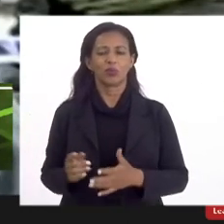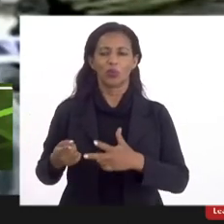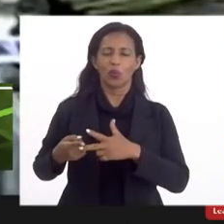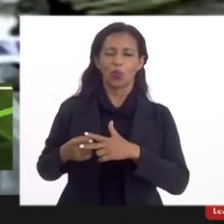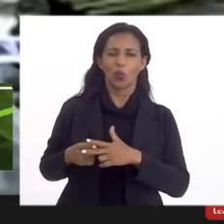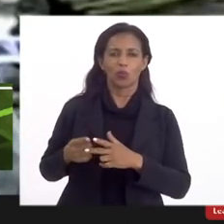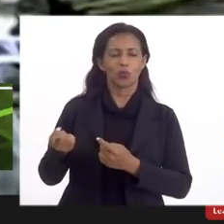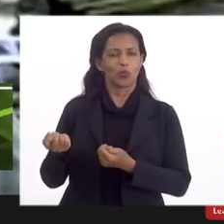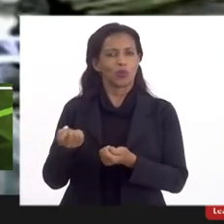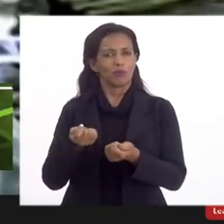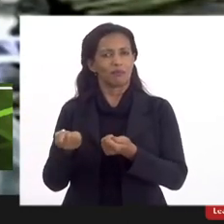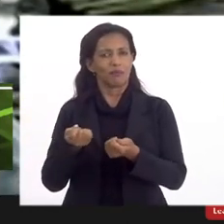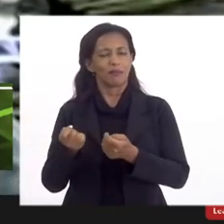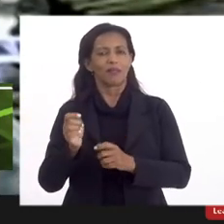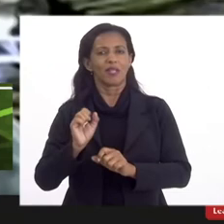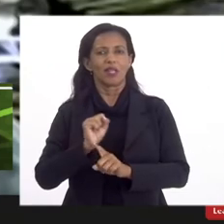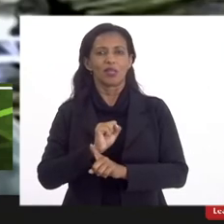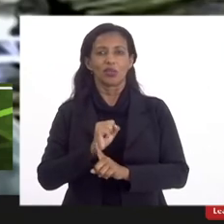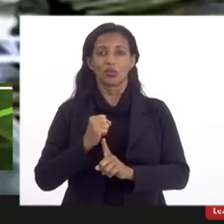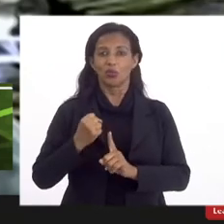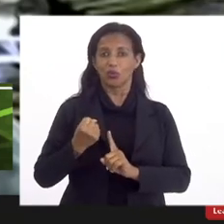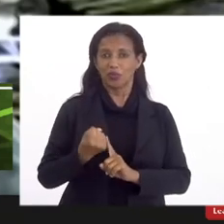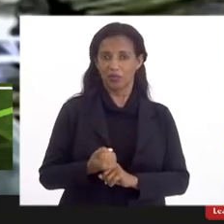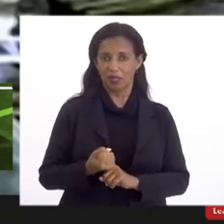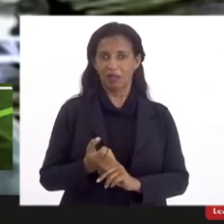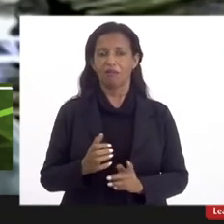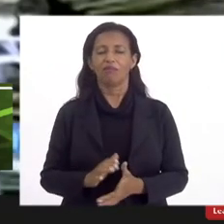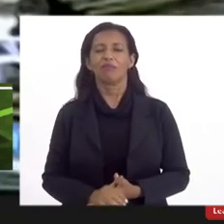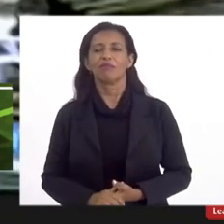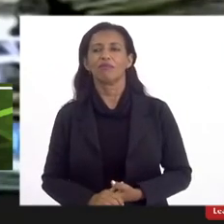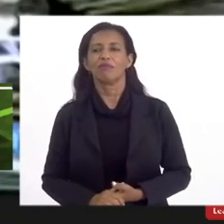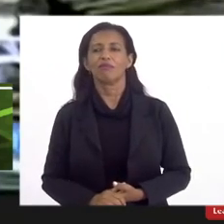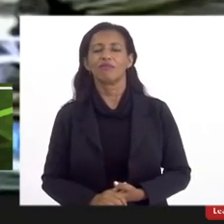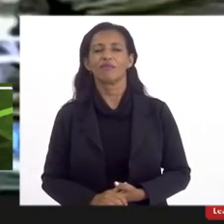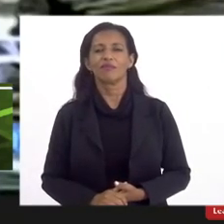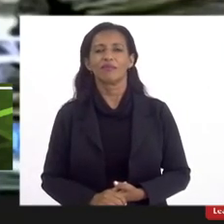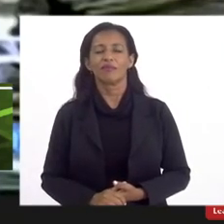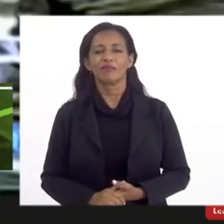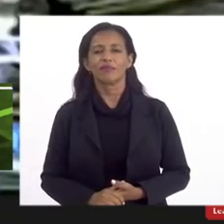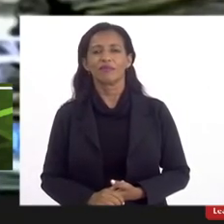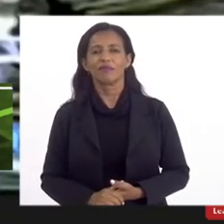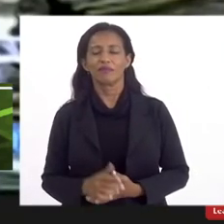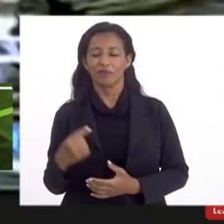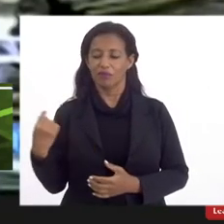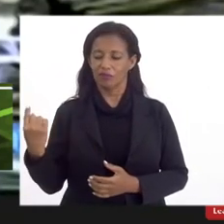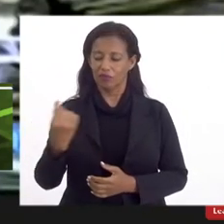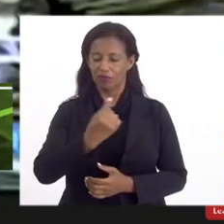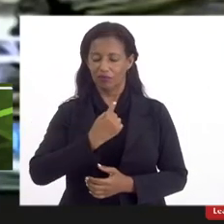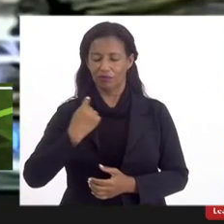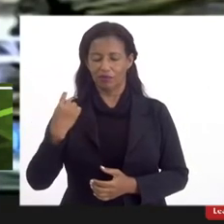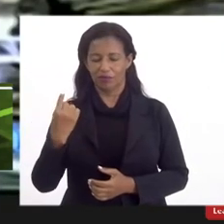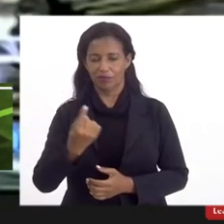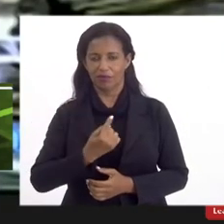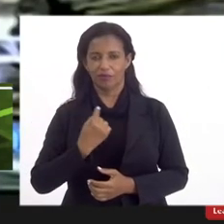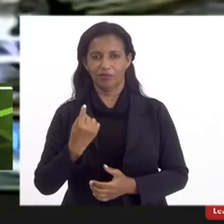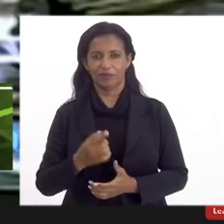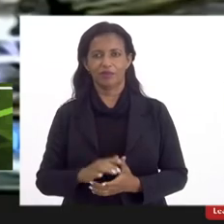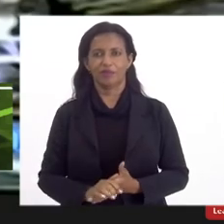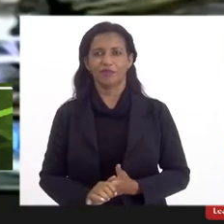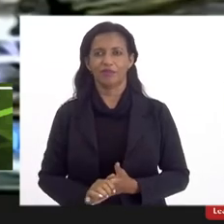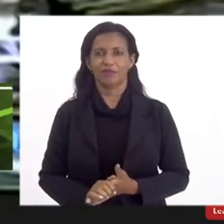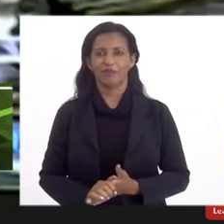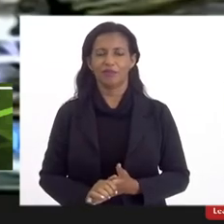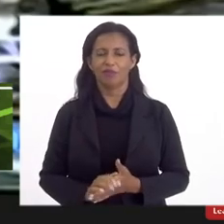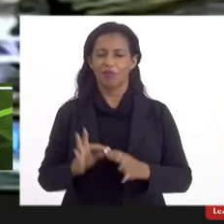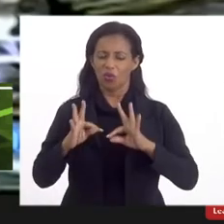social quero dizer que nós estamos em